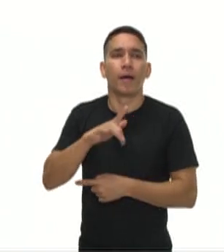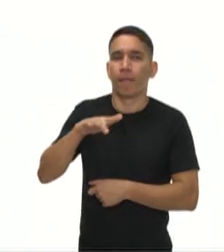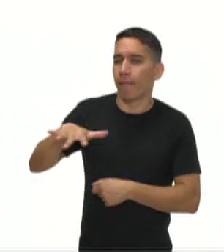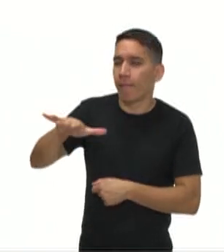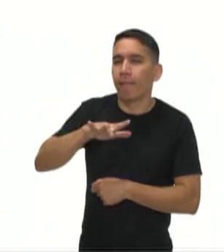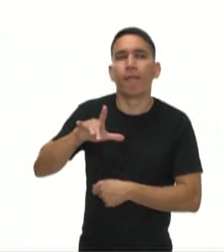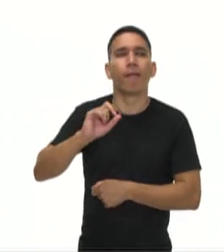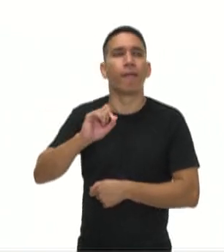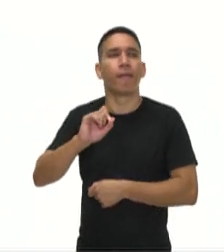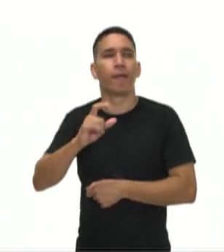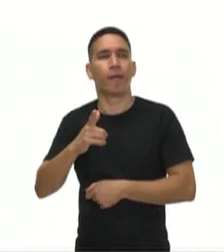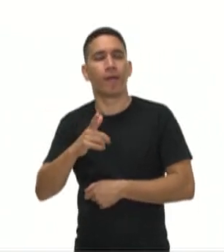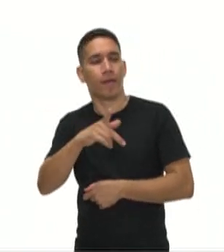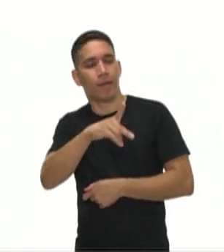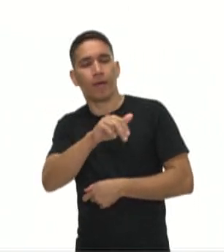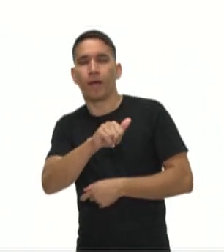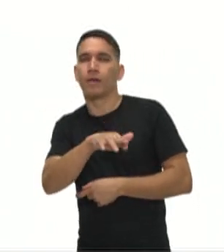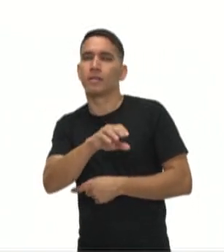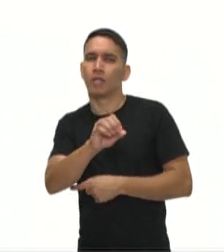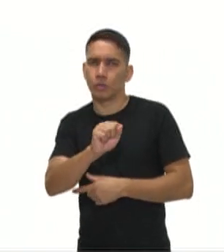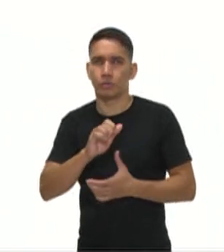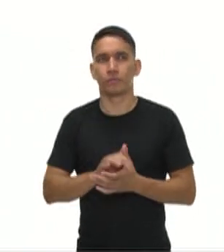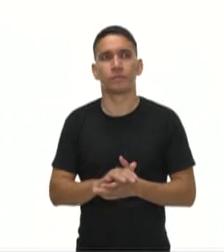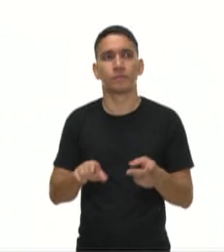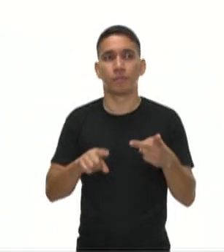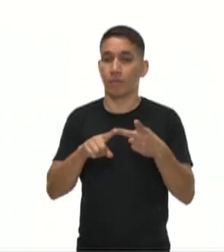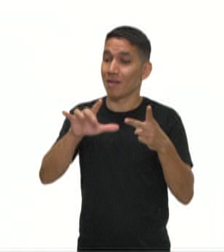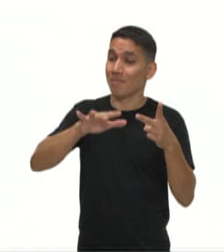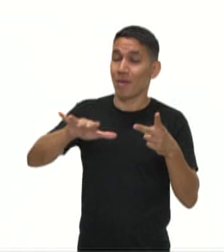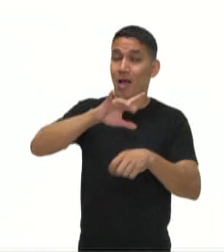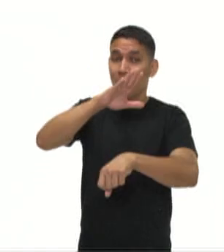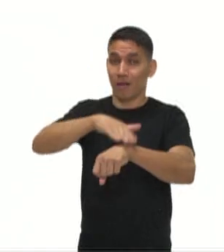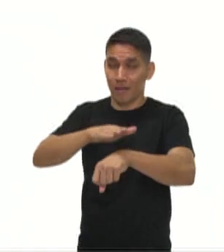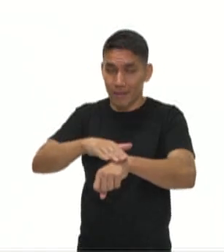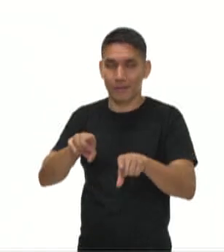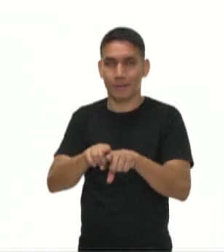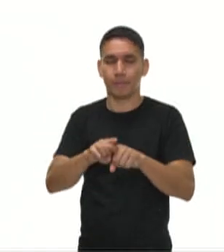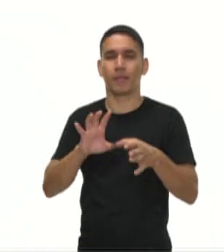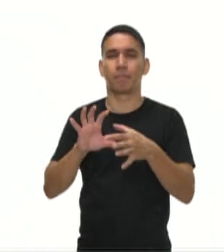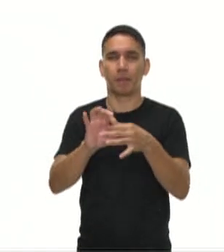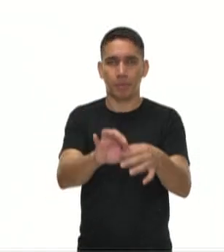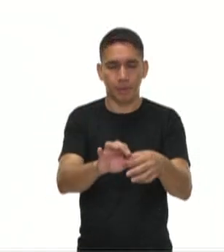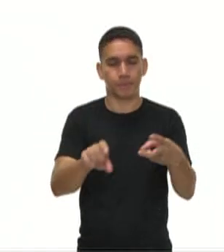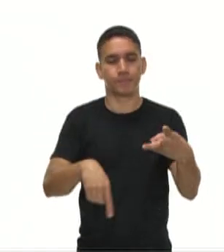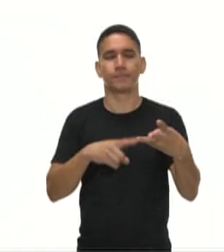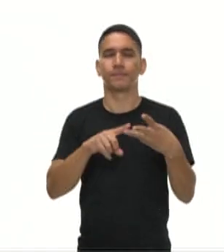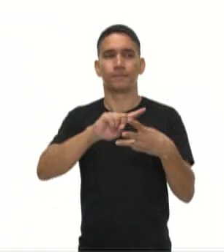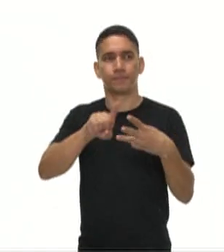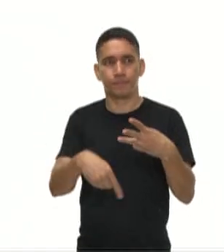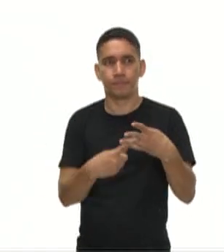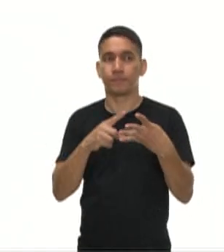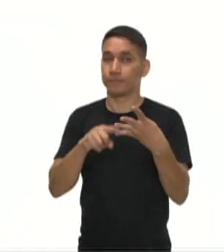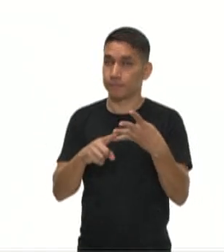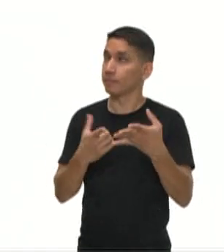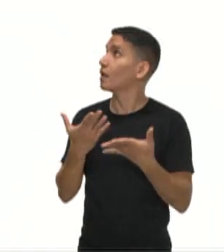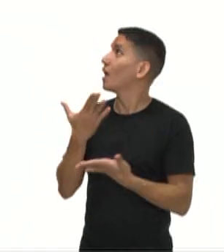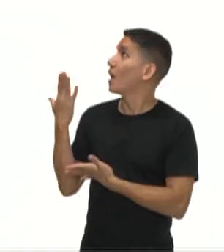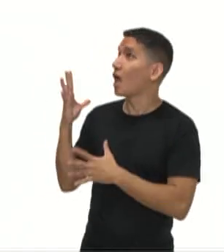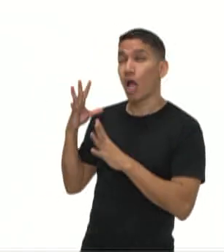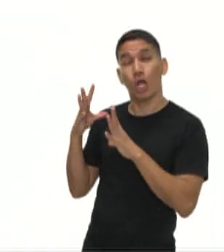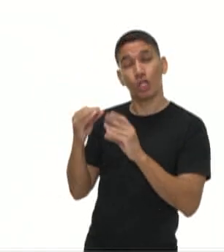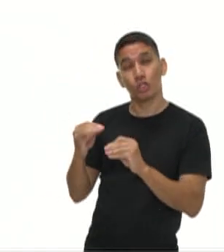espaço e o tempo fazem parte da ambientação e o enredo da ação. Todas essas